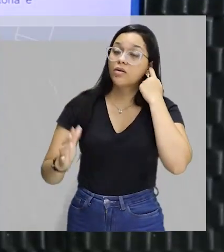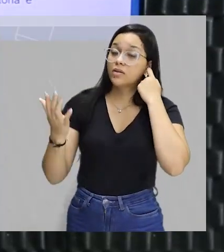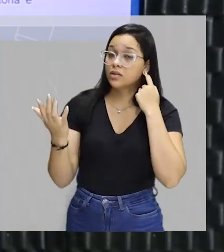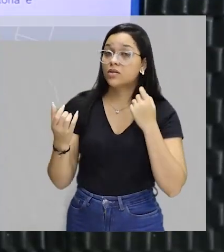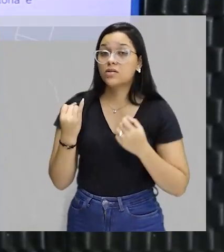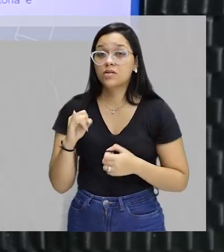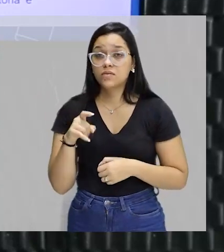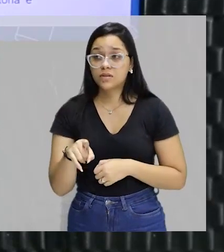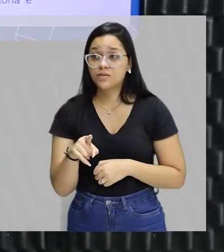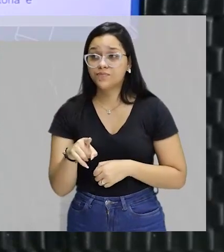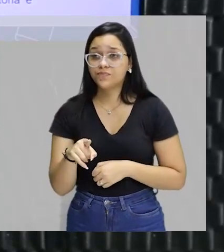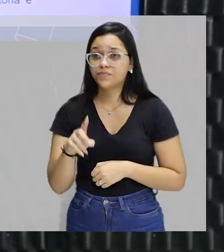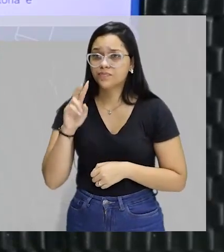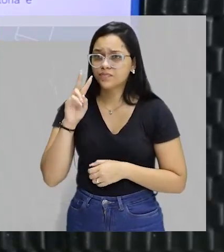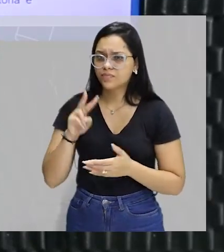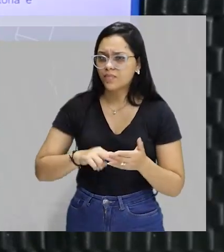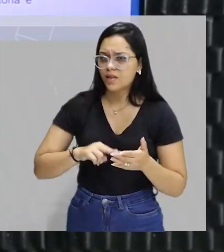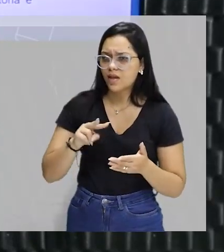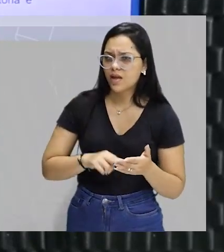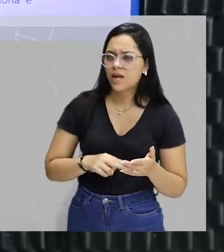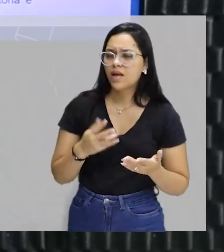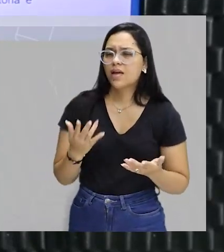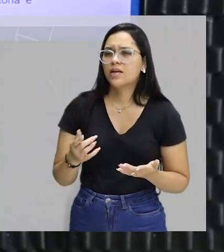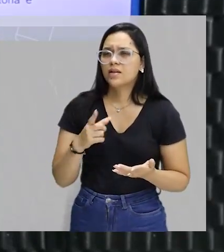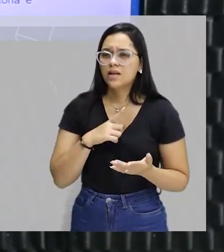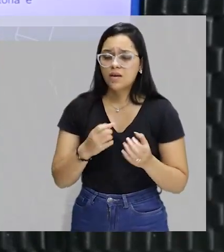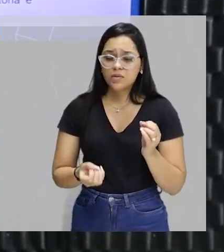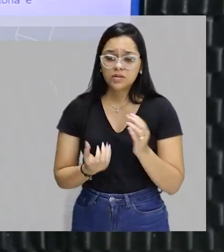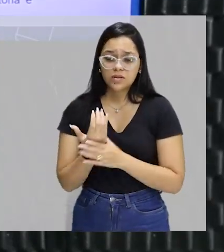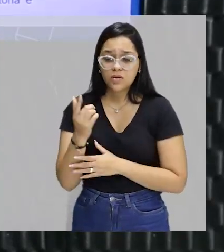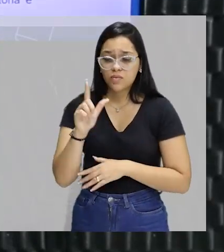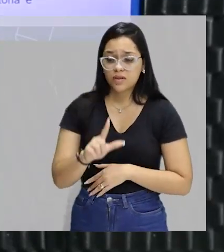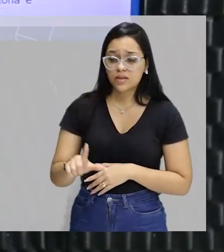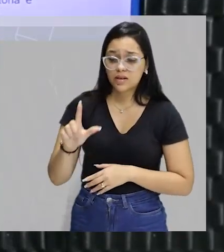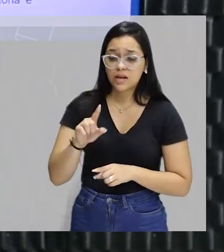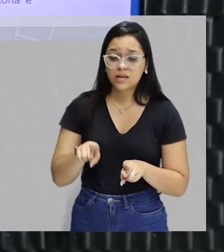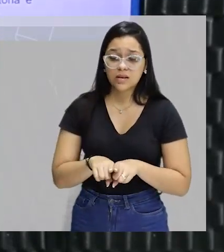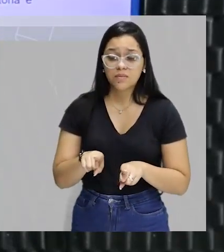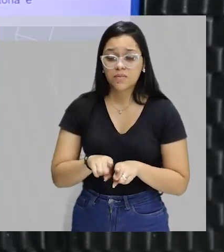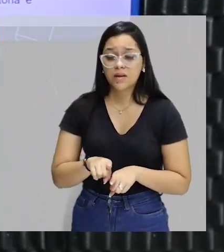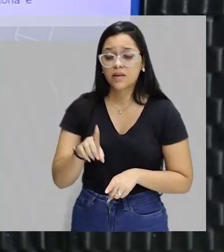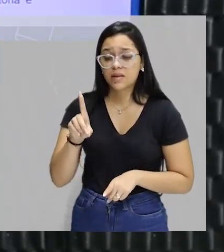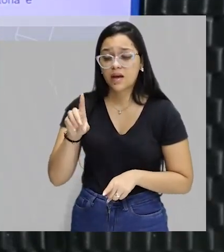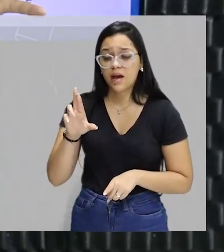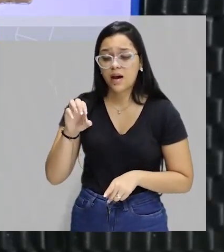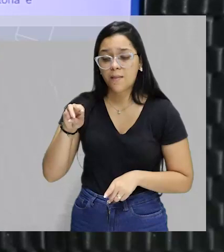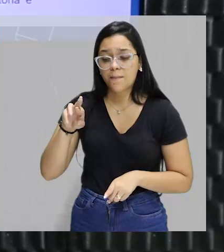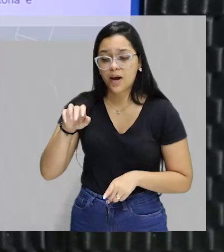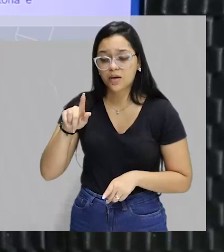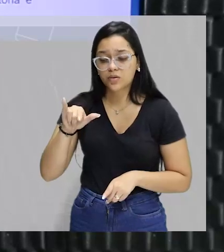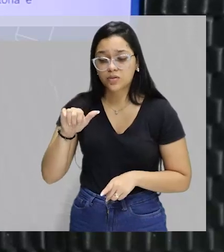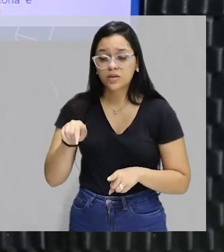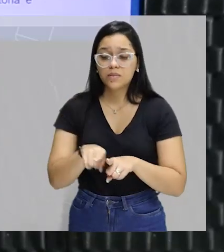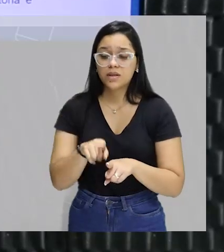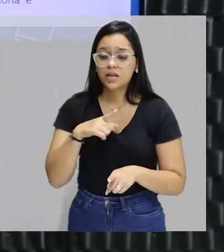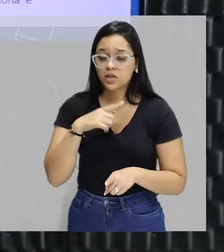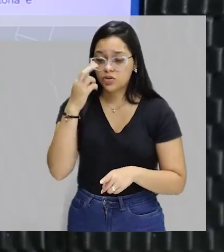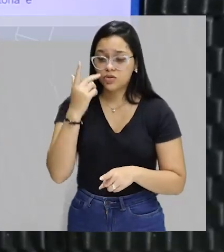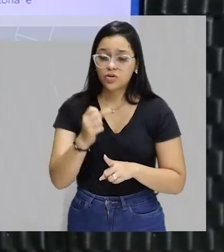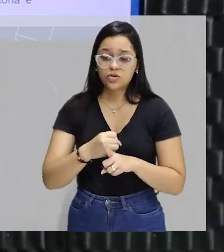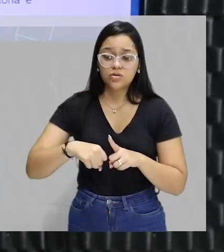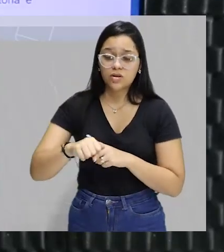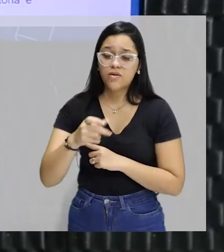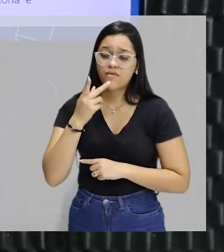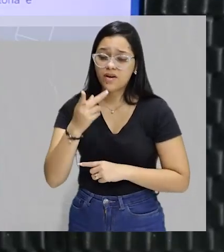Se você levar em consideração, quando você começa a ler a produção literária e dramatúrgica brasileira, você tem a história social do país